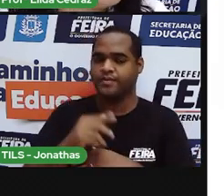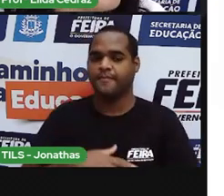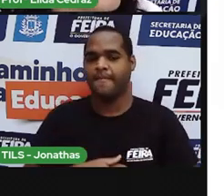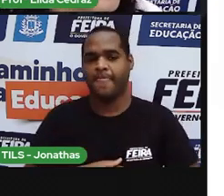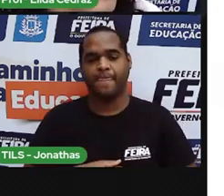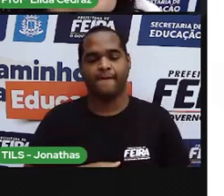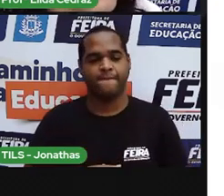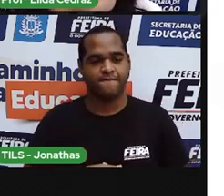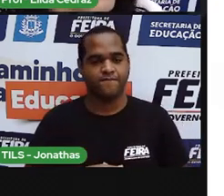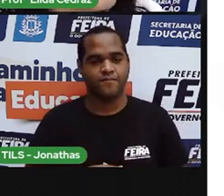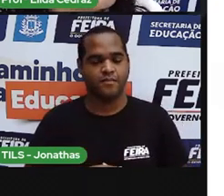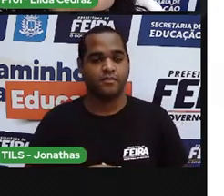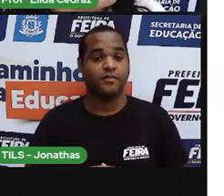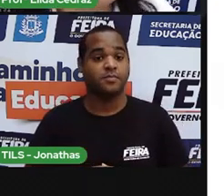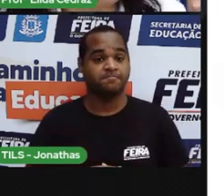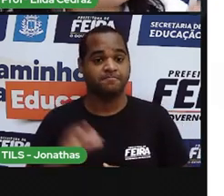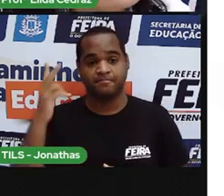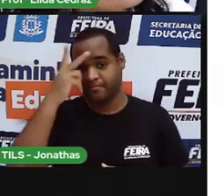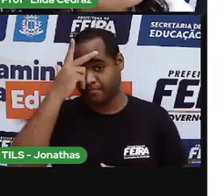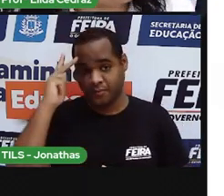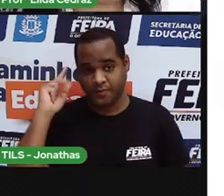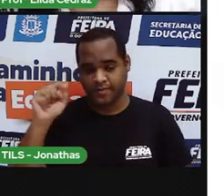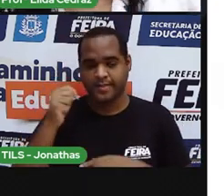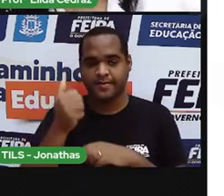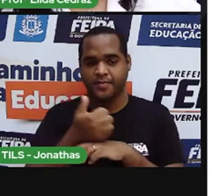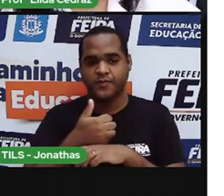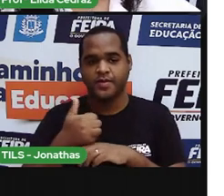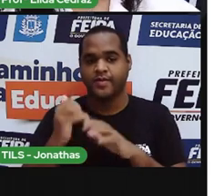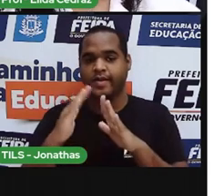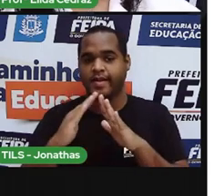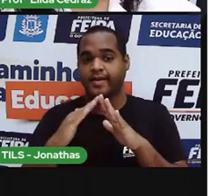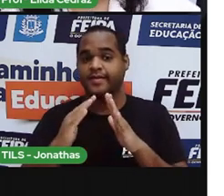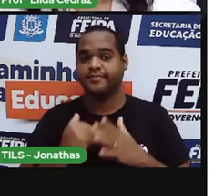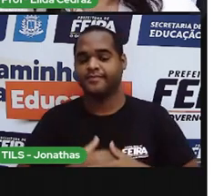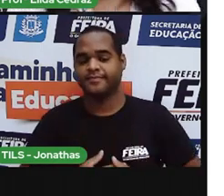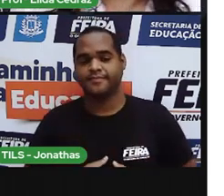Quantos profissionais moram na sua casa?